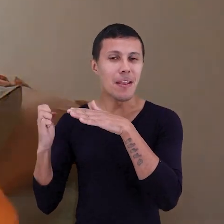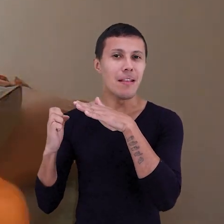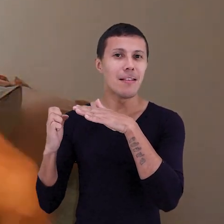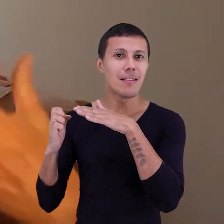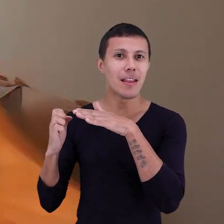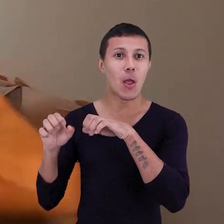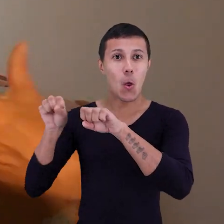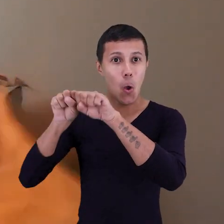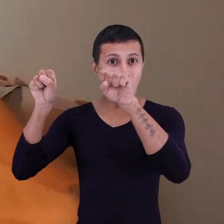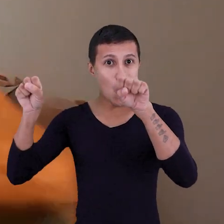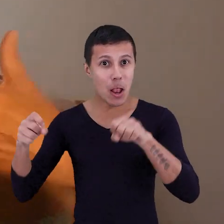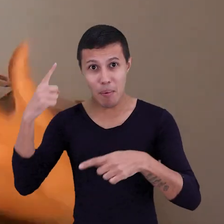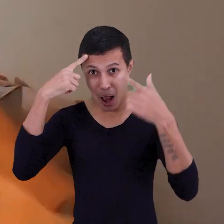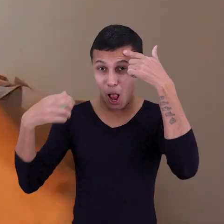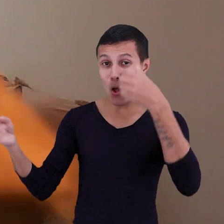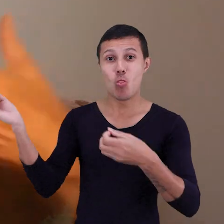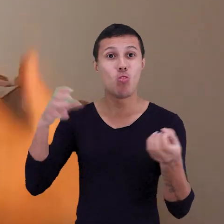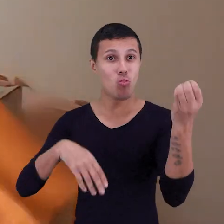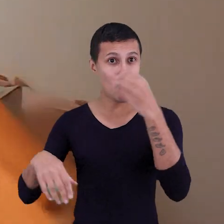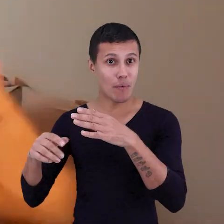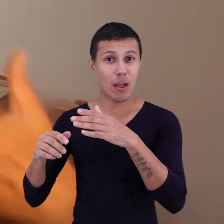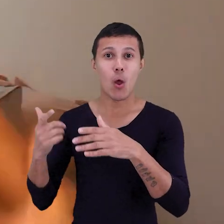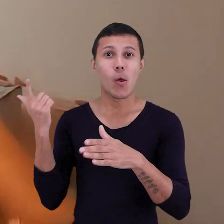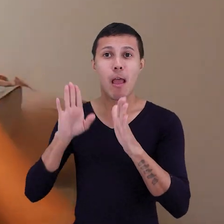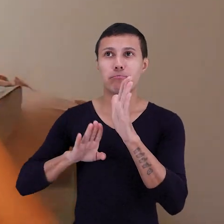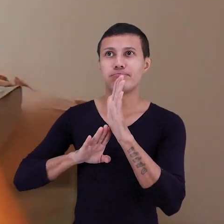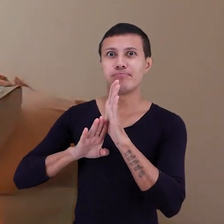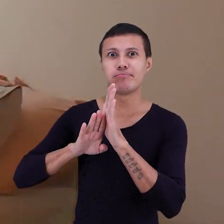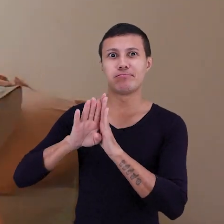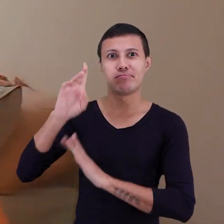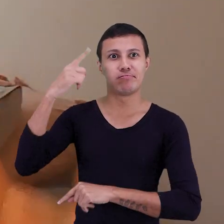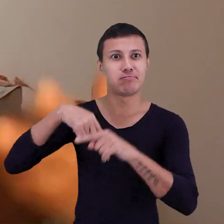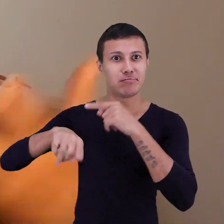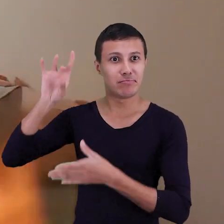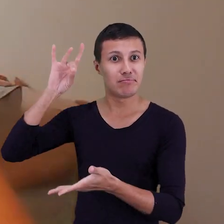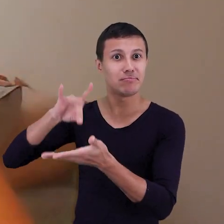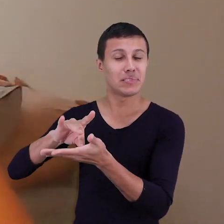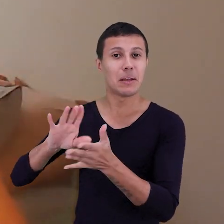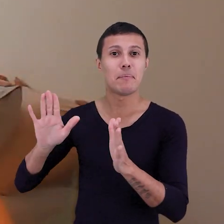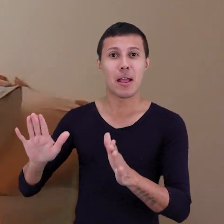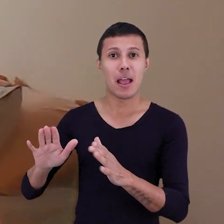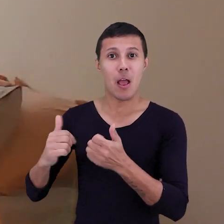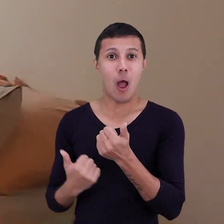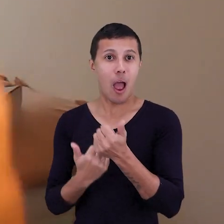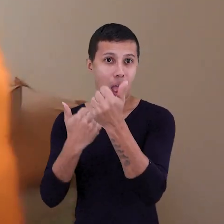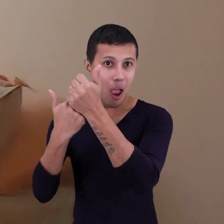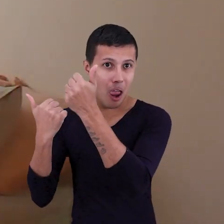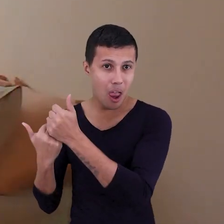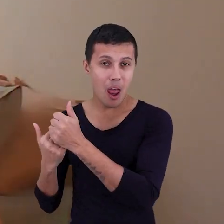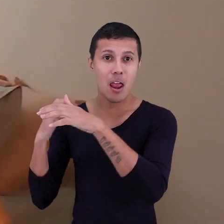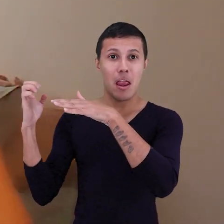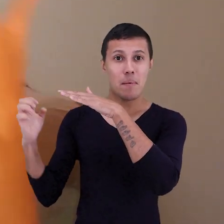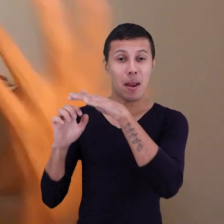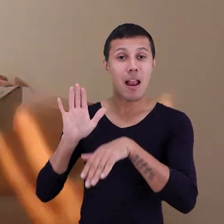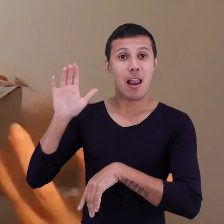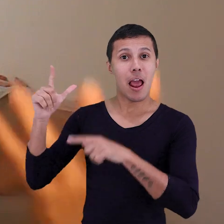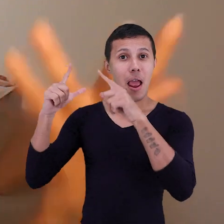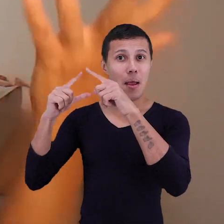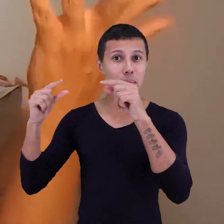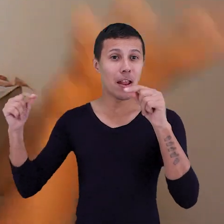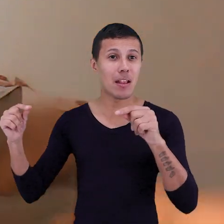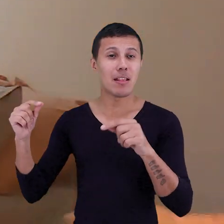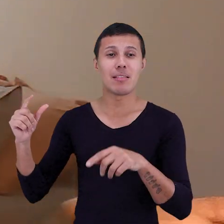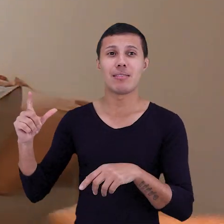que o ecossistema de inovação cresça e aconteça. O suporte de todas essas empresas. E em Brasília, a gente tem